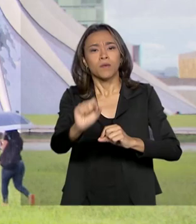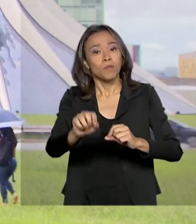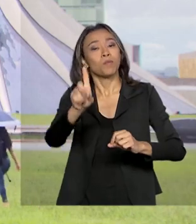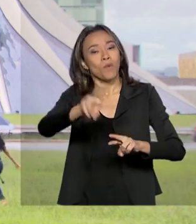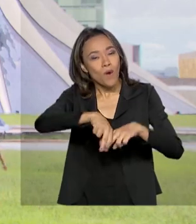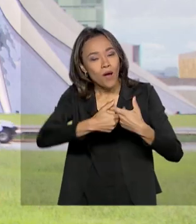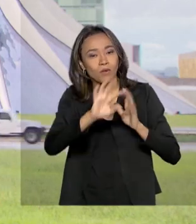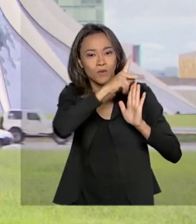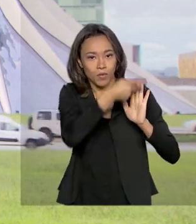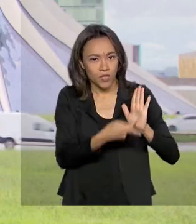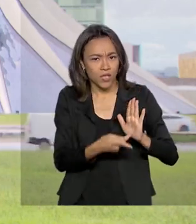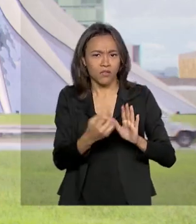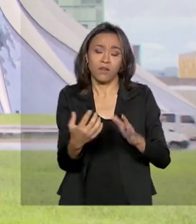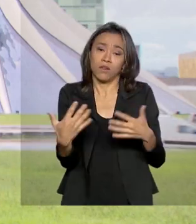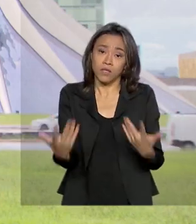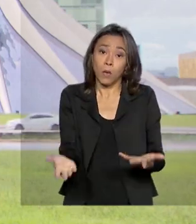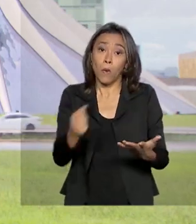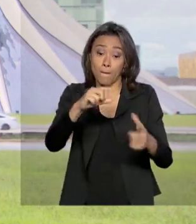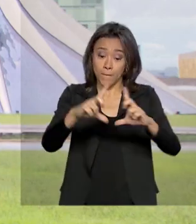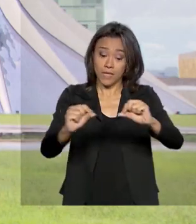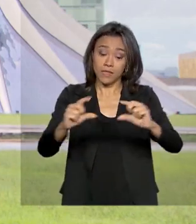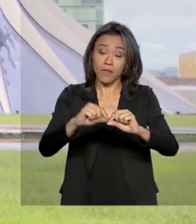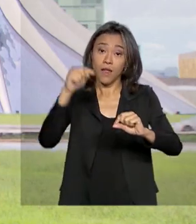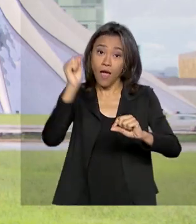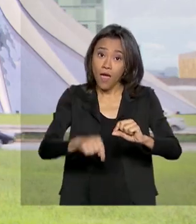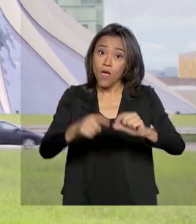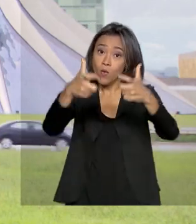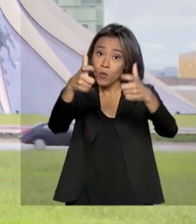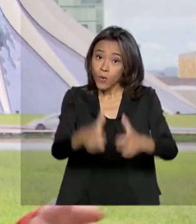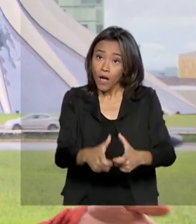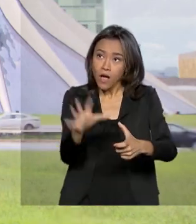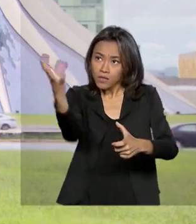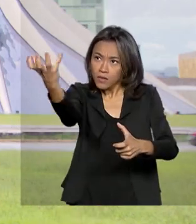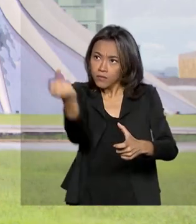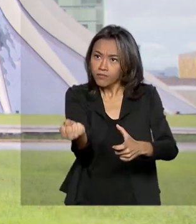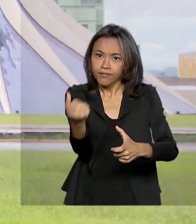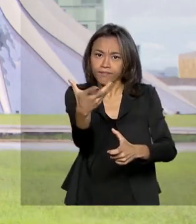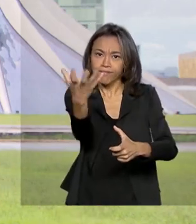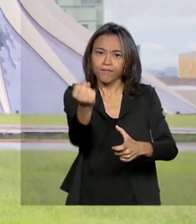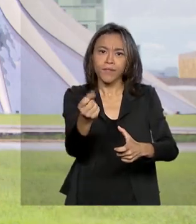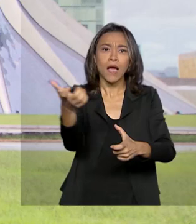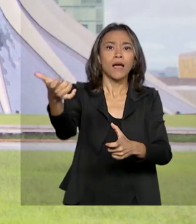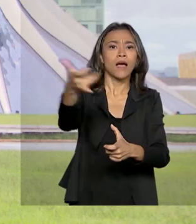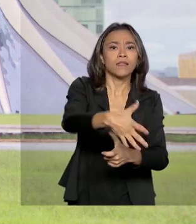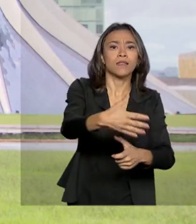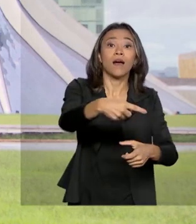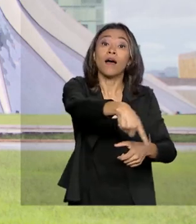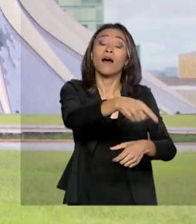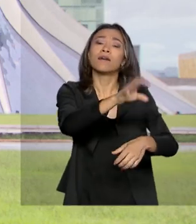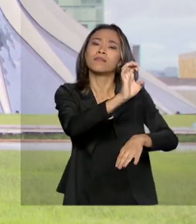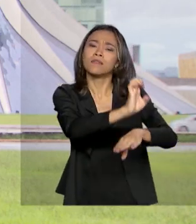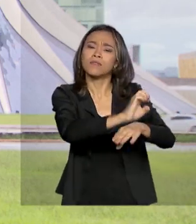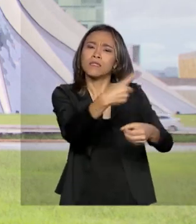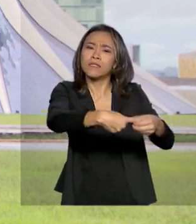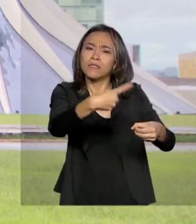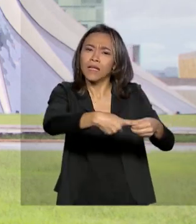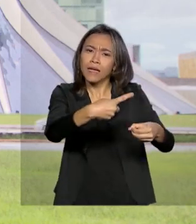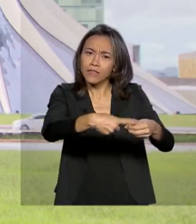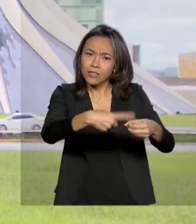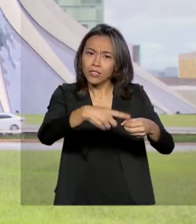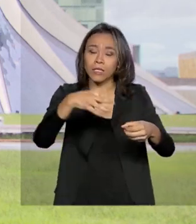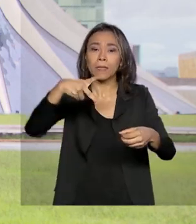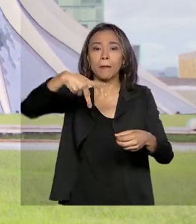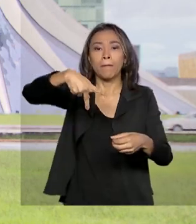projeto. Desde então, Brasília se tornou rota para os que aceitavam deixar as cidades de Pacaraima e de Boa Vista em Roraima.